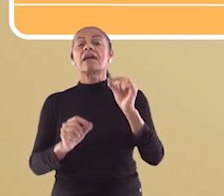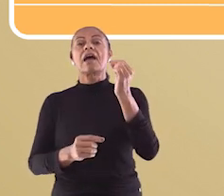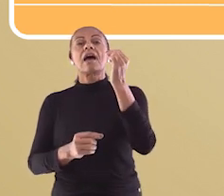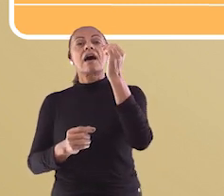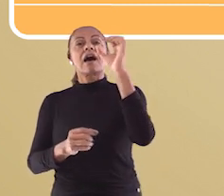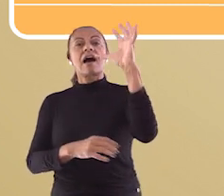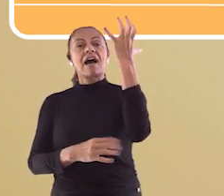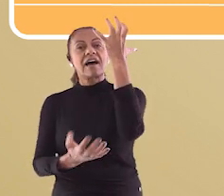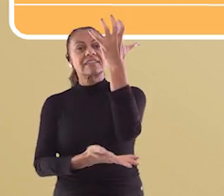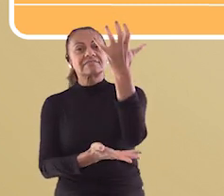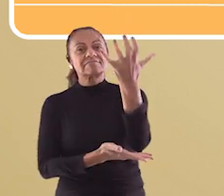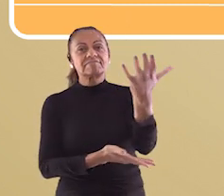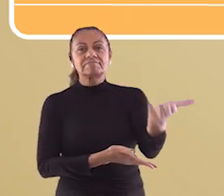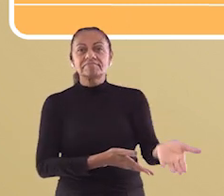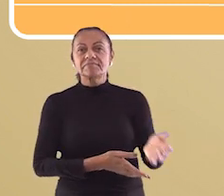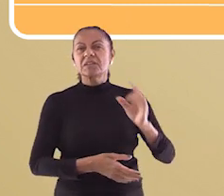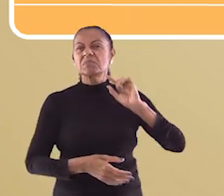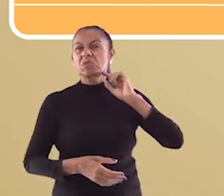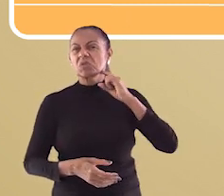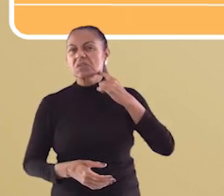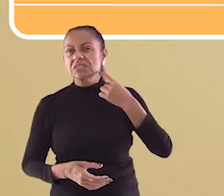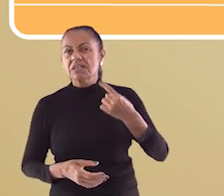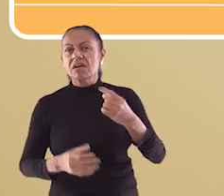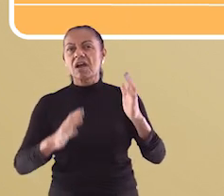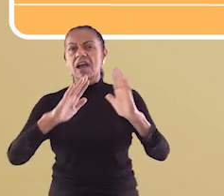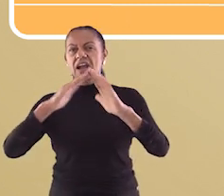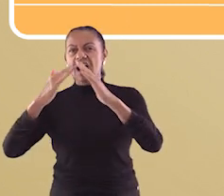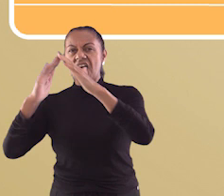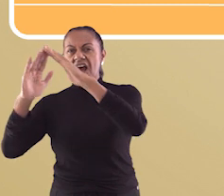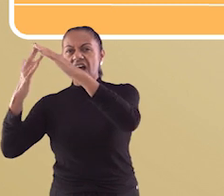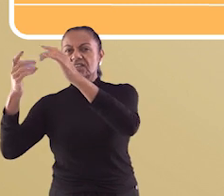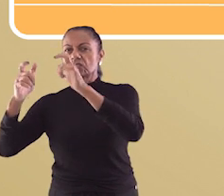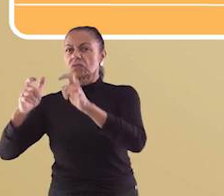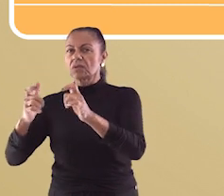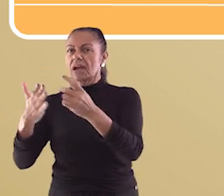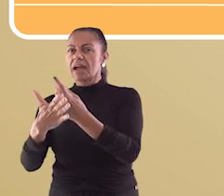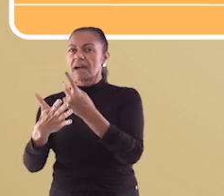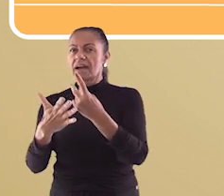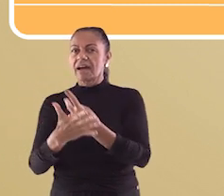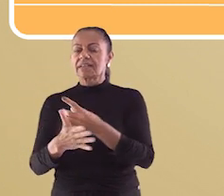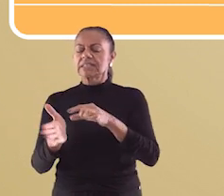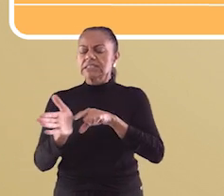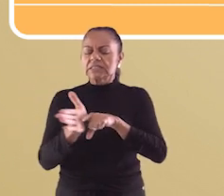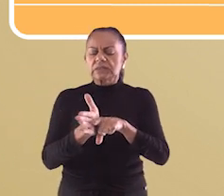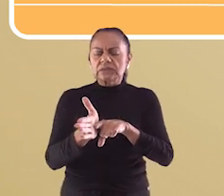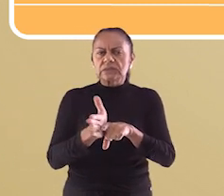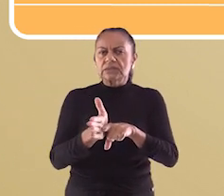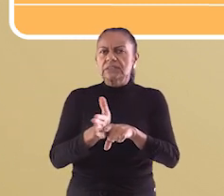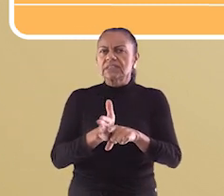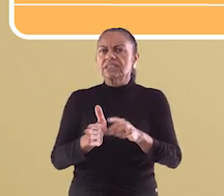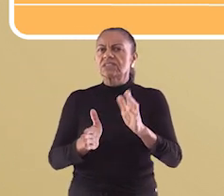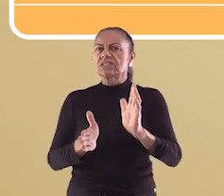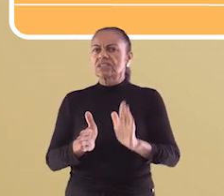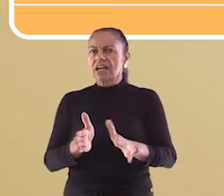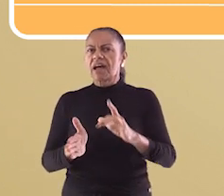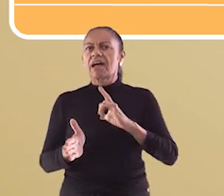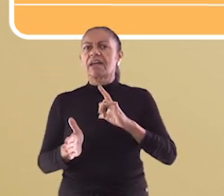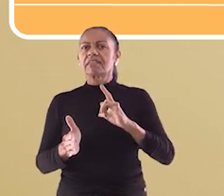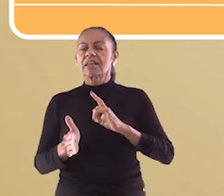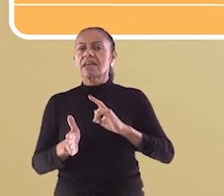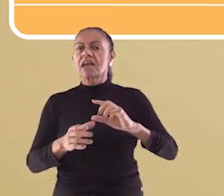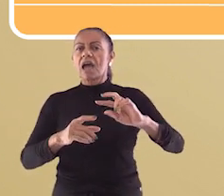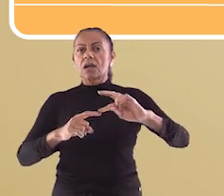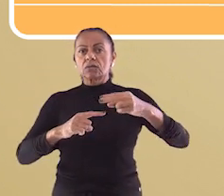como desmatamento, poluição, habitações impróprias, entre outros. Diagnosticadas as